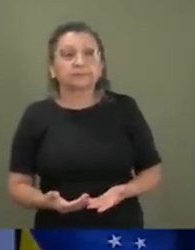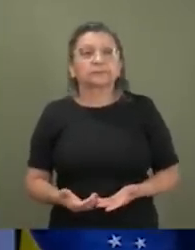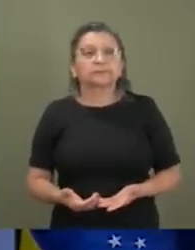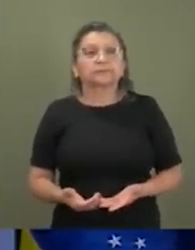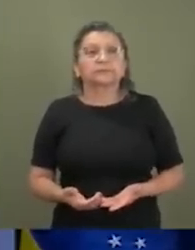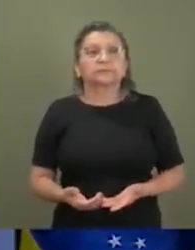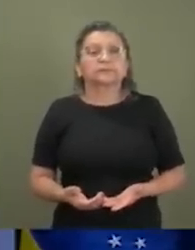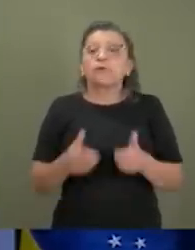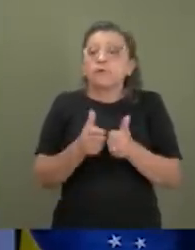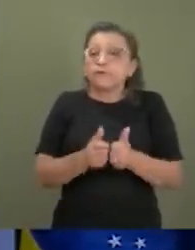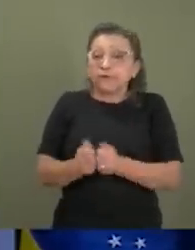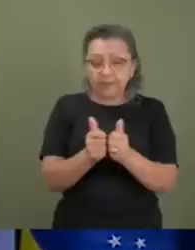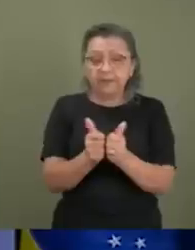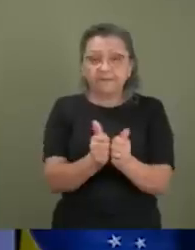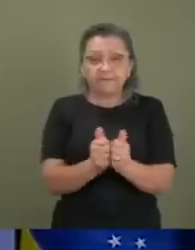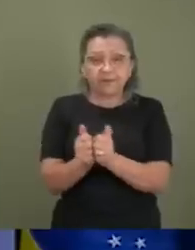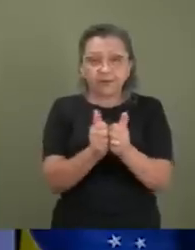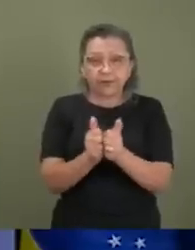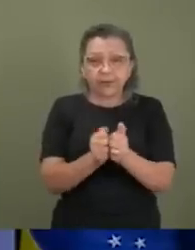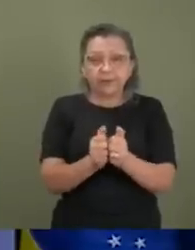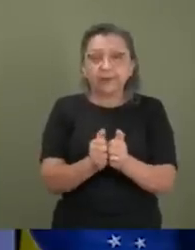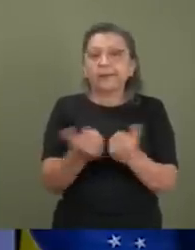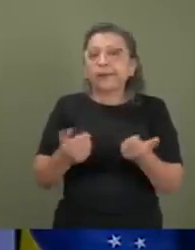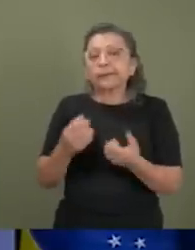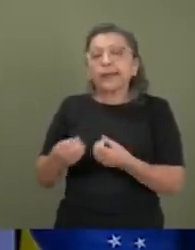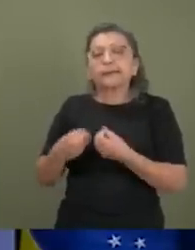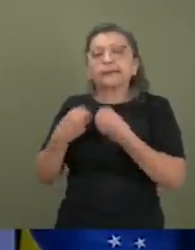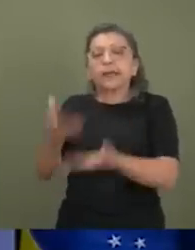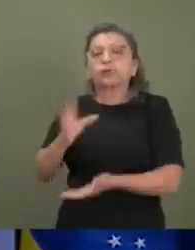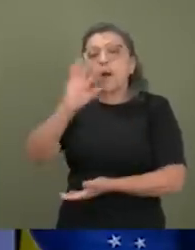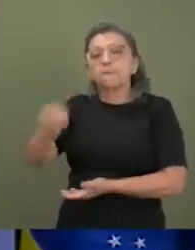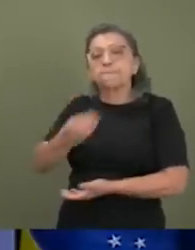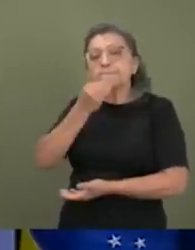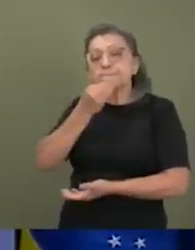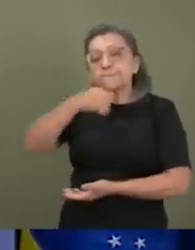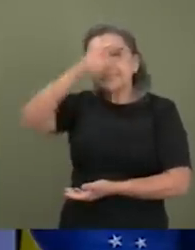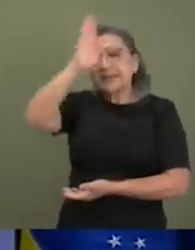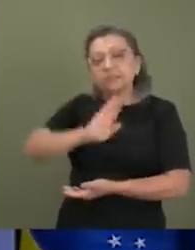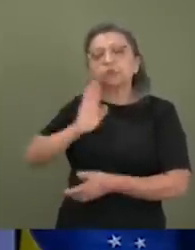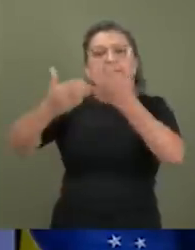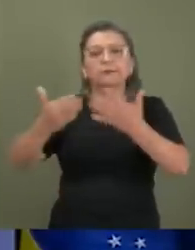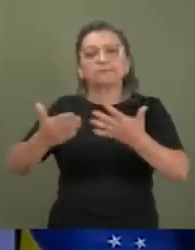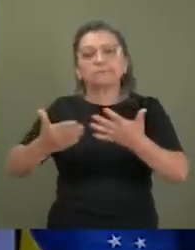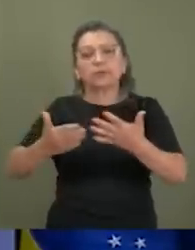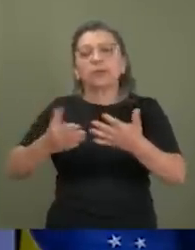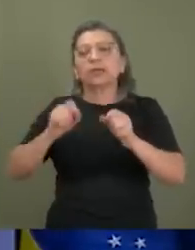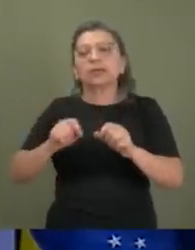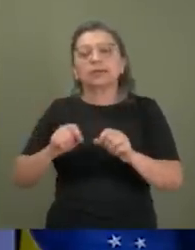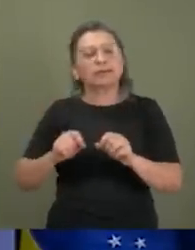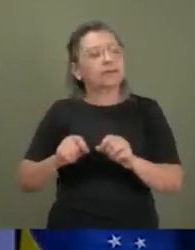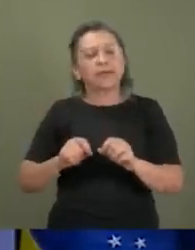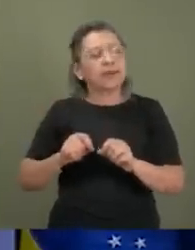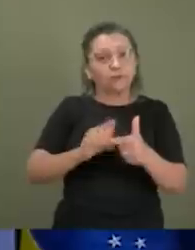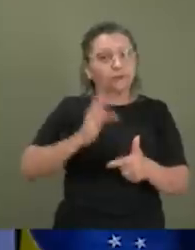convidados, videogame hoje está abrindo uma janela de oportunidade para o Brasil se desenvolver que não vai se abrir